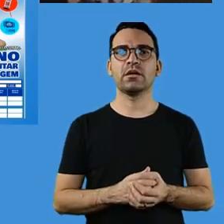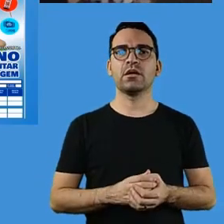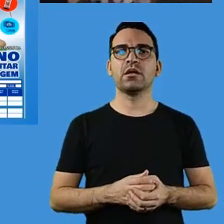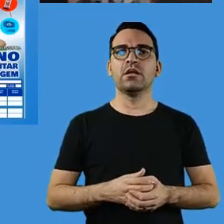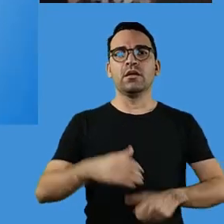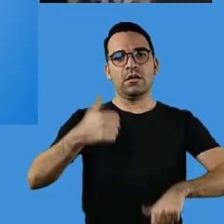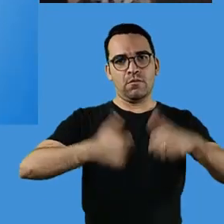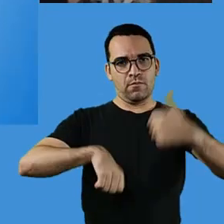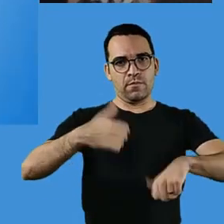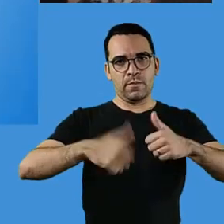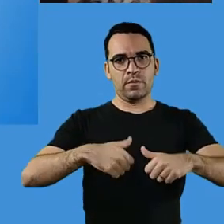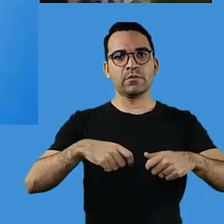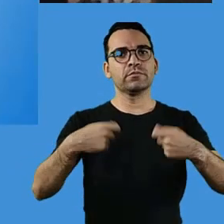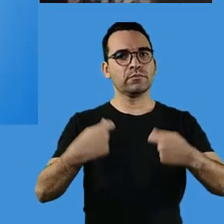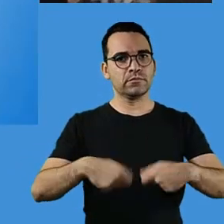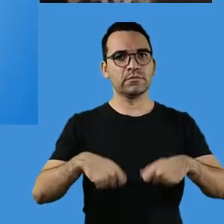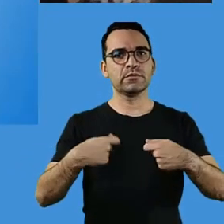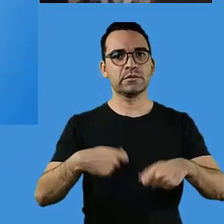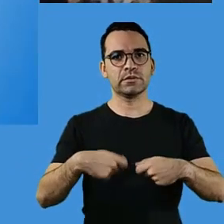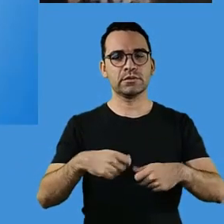Avaliações necessárias.